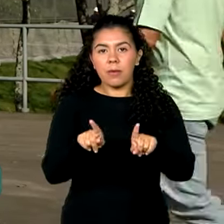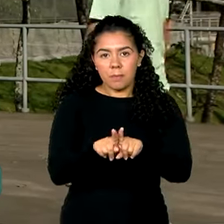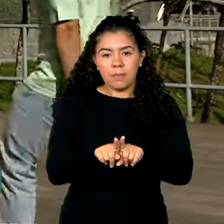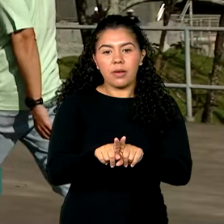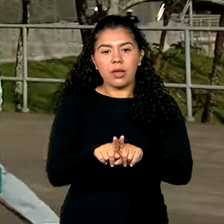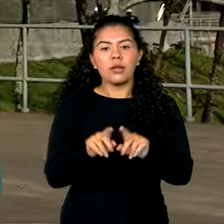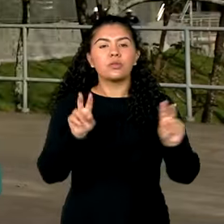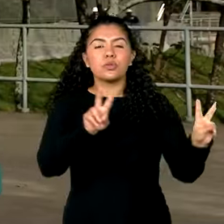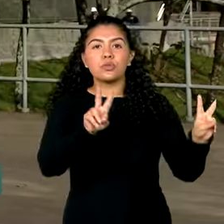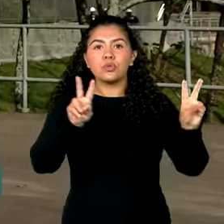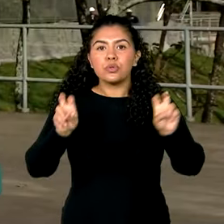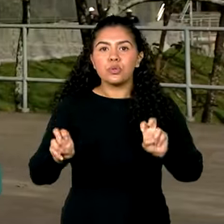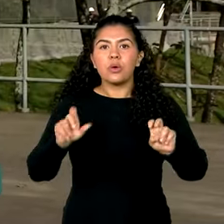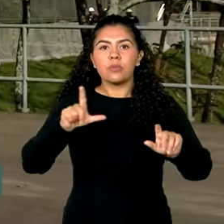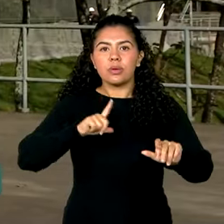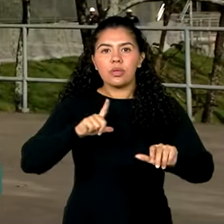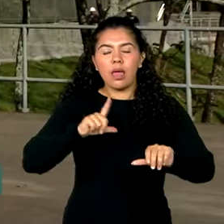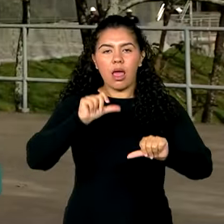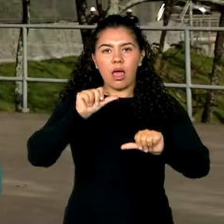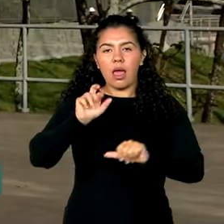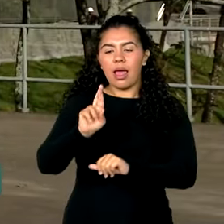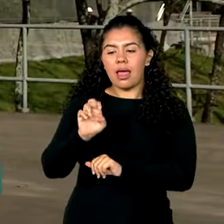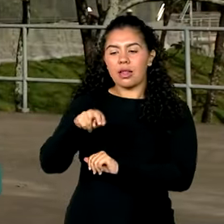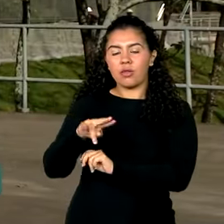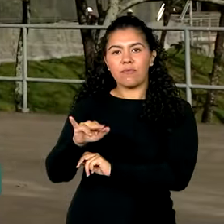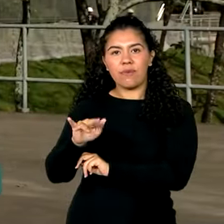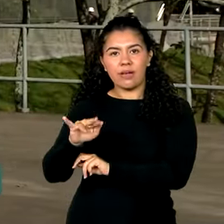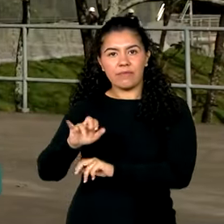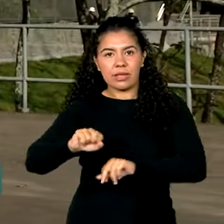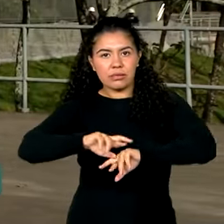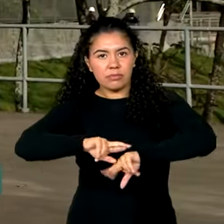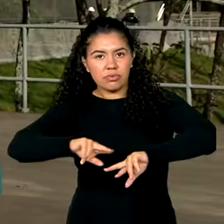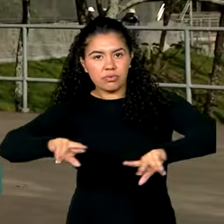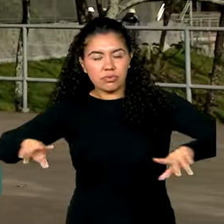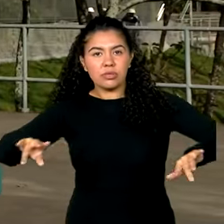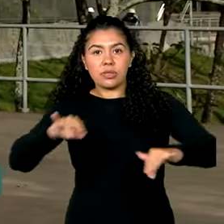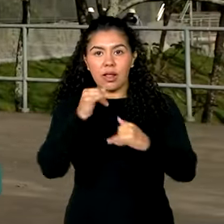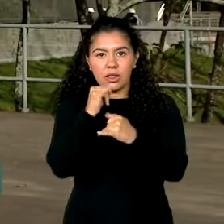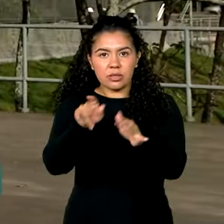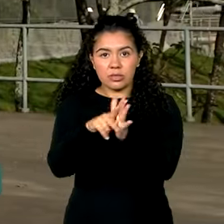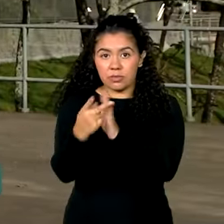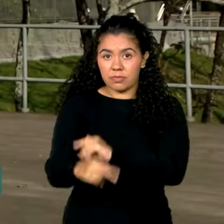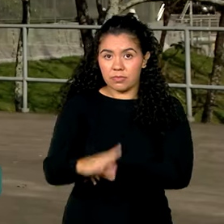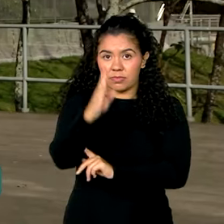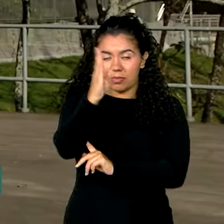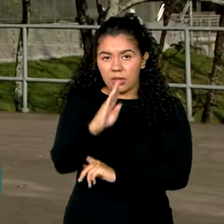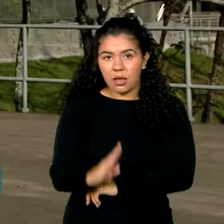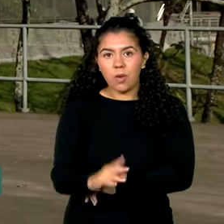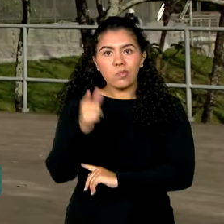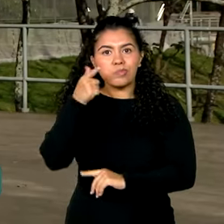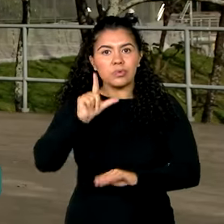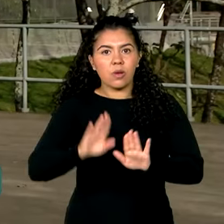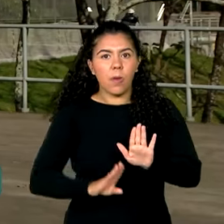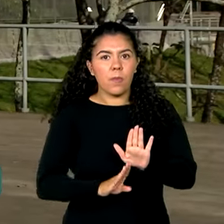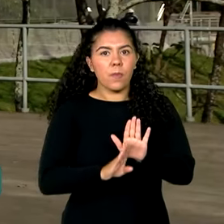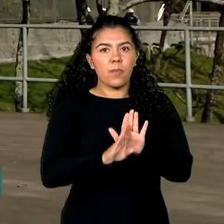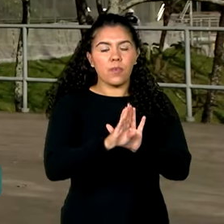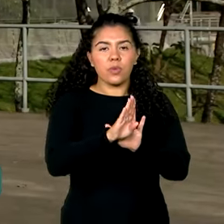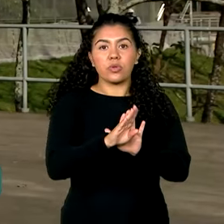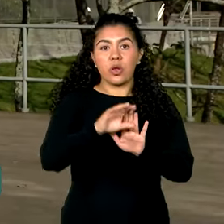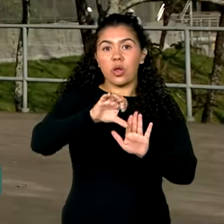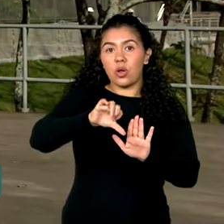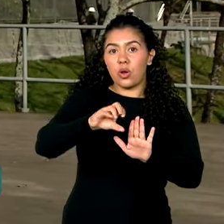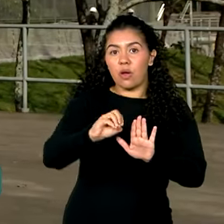a participação dos renováveis nas fontes de energia do país aumentou quase 90%